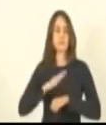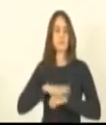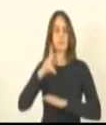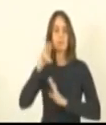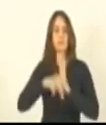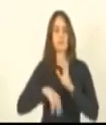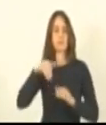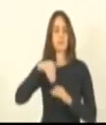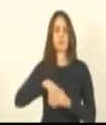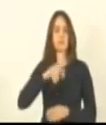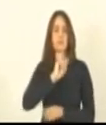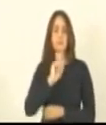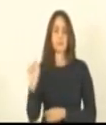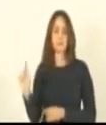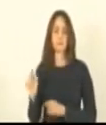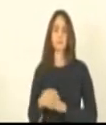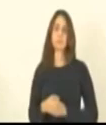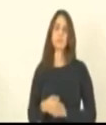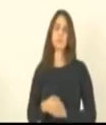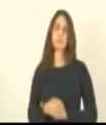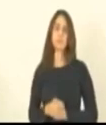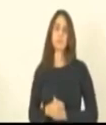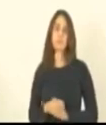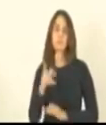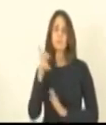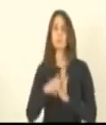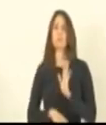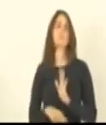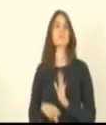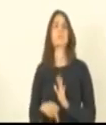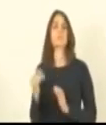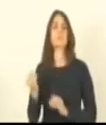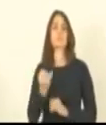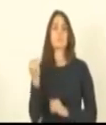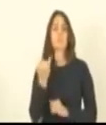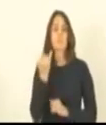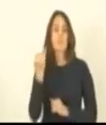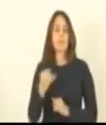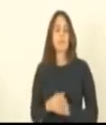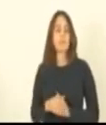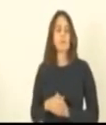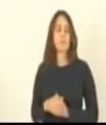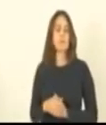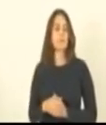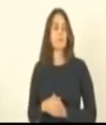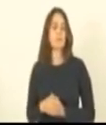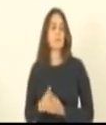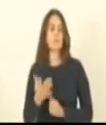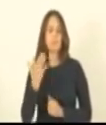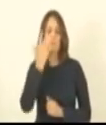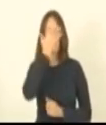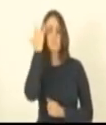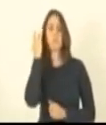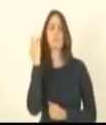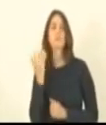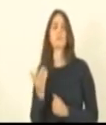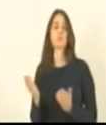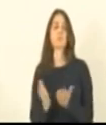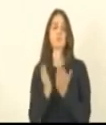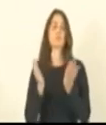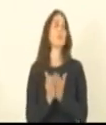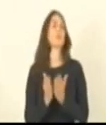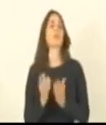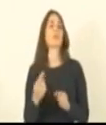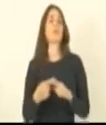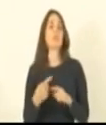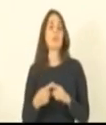votei não até porque é um projeto muito importante onde as pessoas de baixa renda às vezes quando